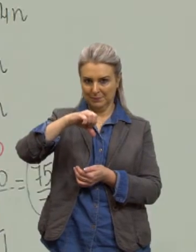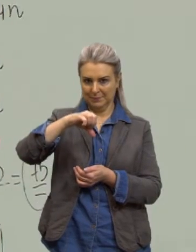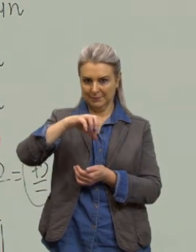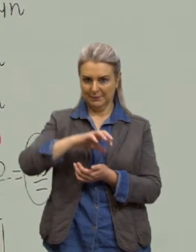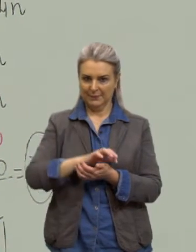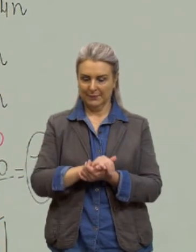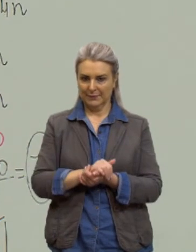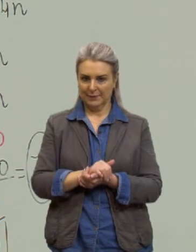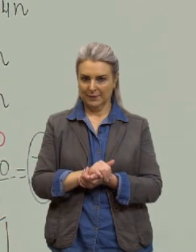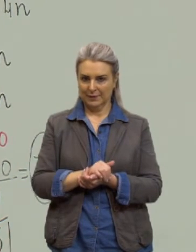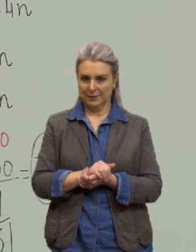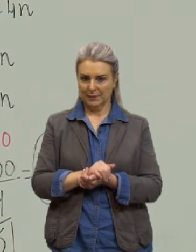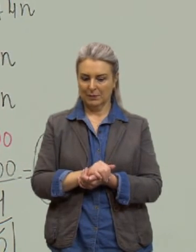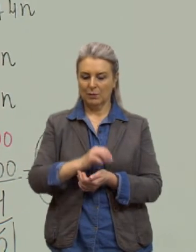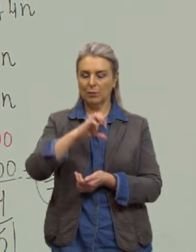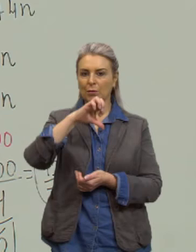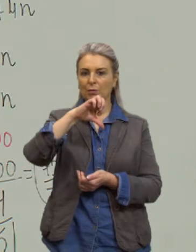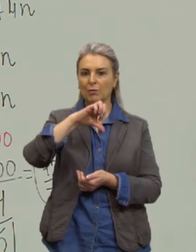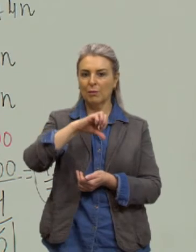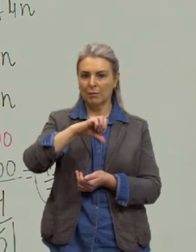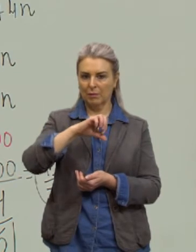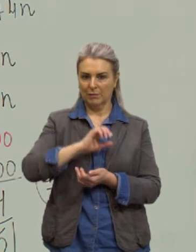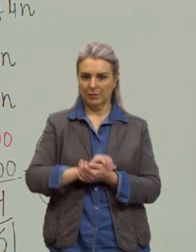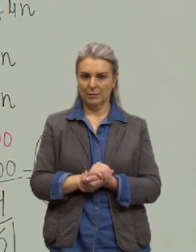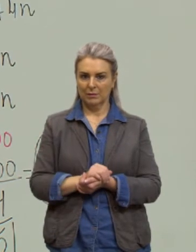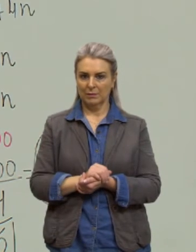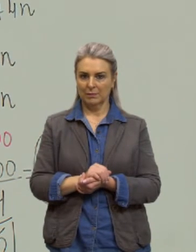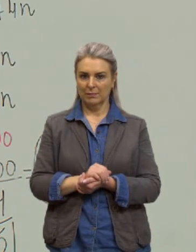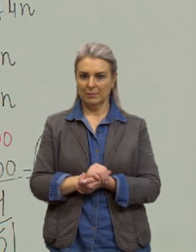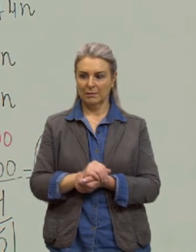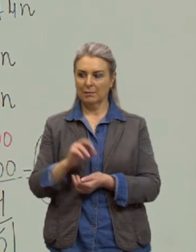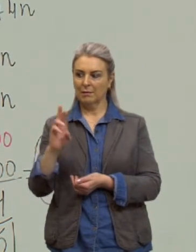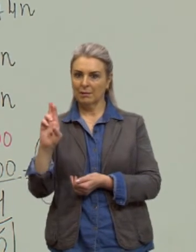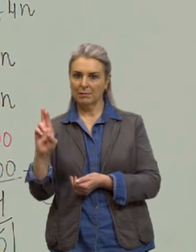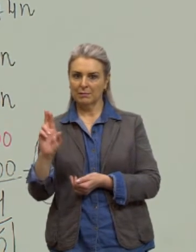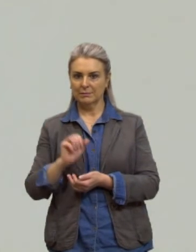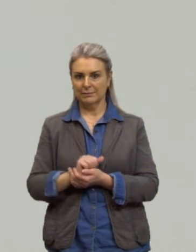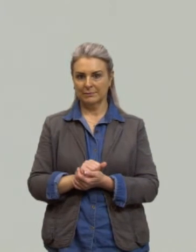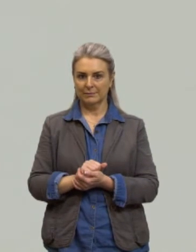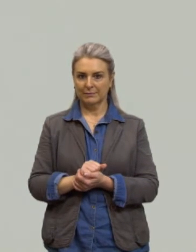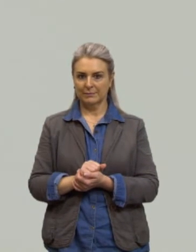certo? quem é esse nove? é a razão